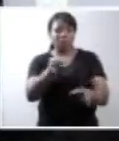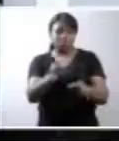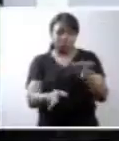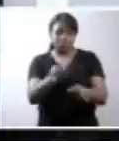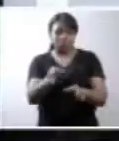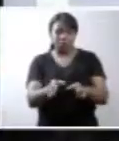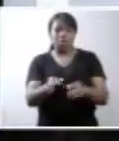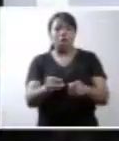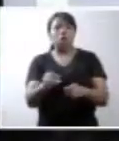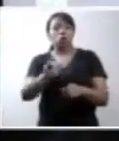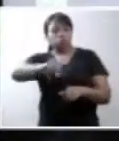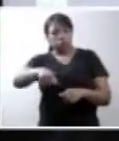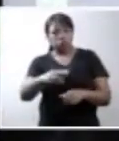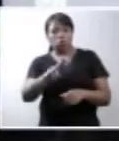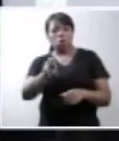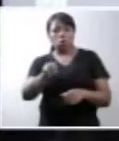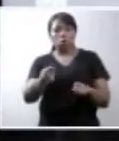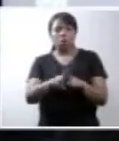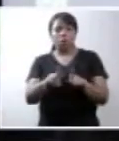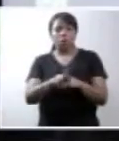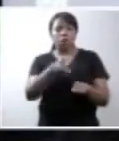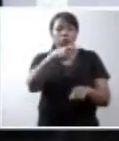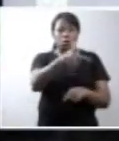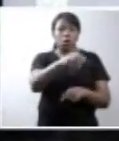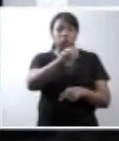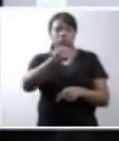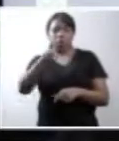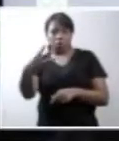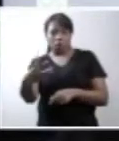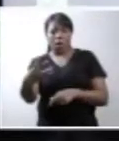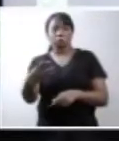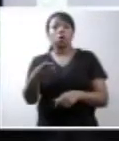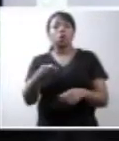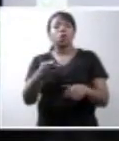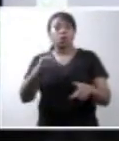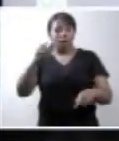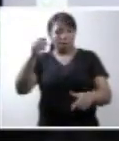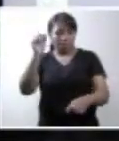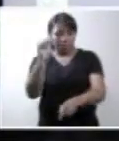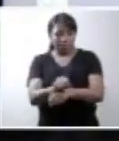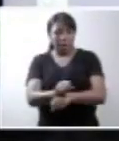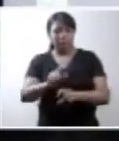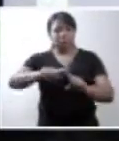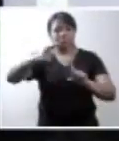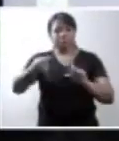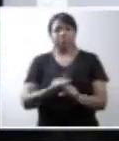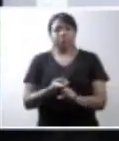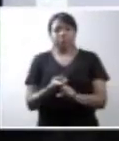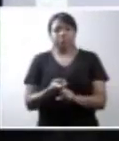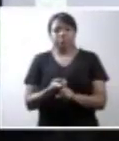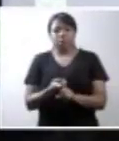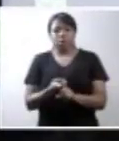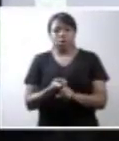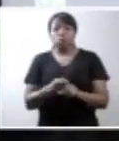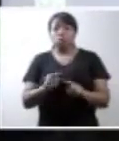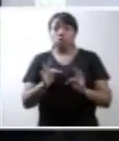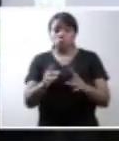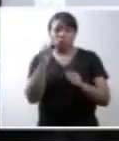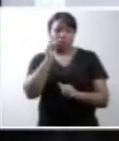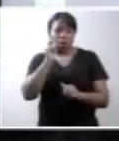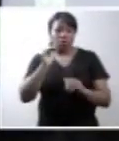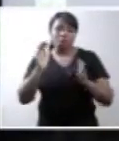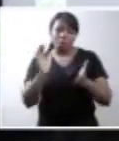julho a outubro de 2004, decidiram interromper a gravidez. Todas pobres,